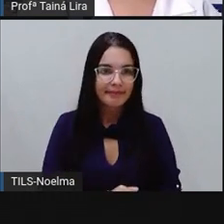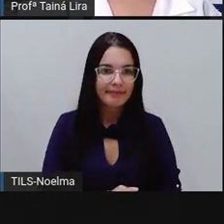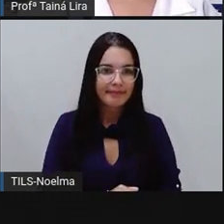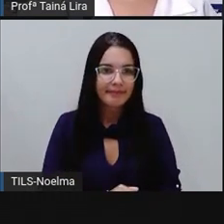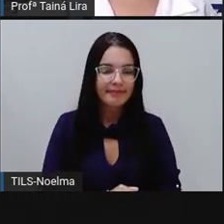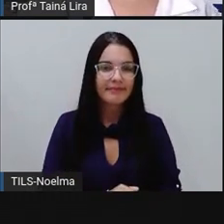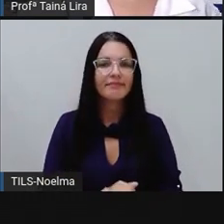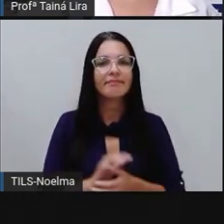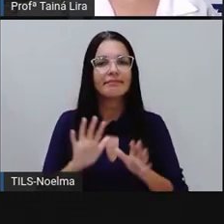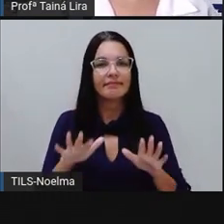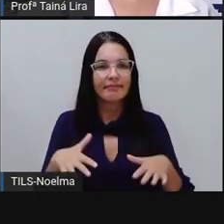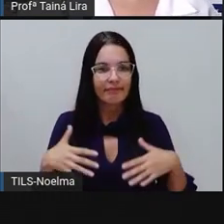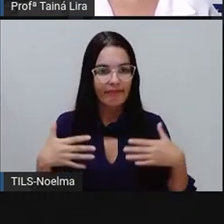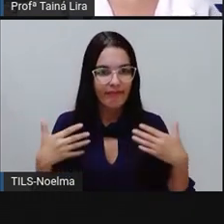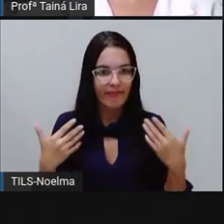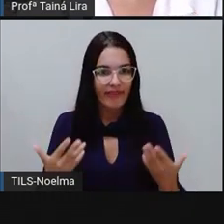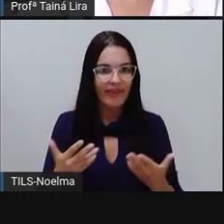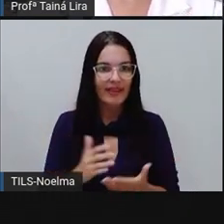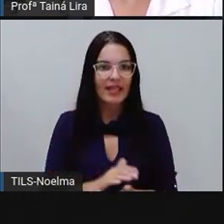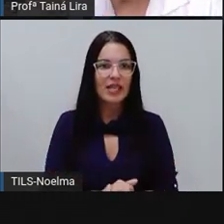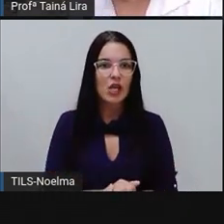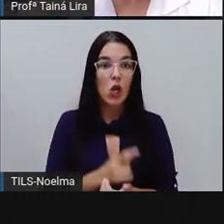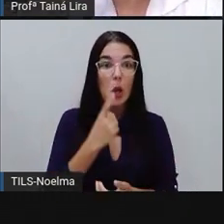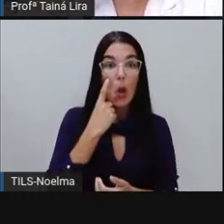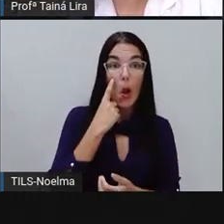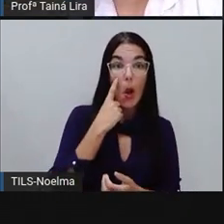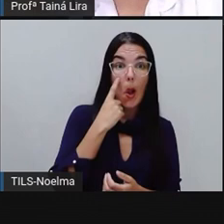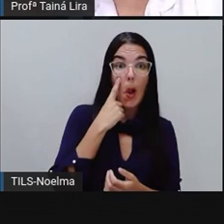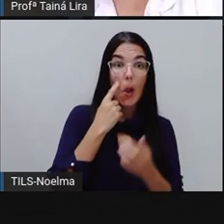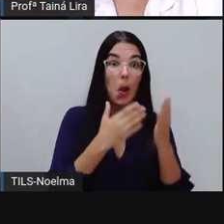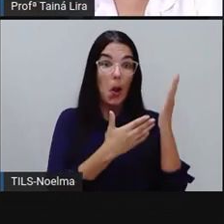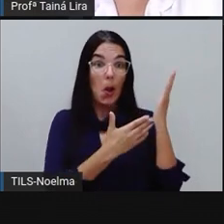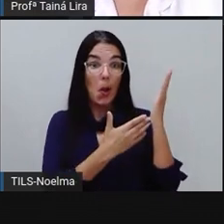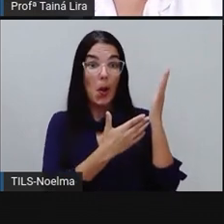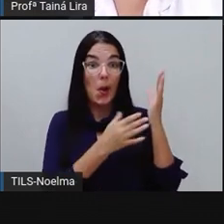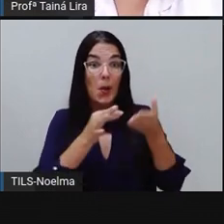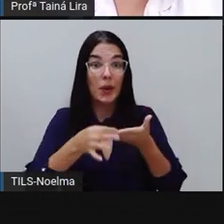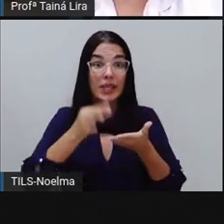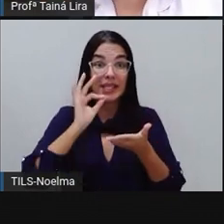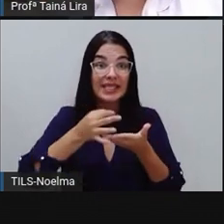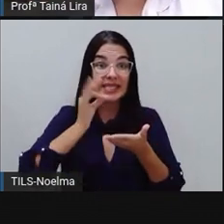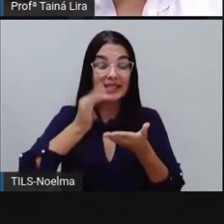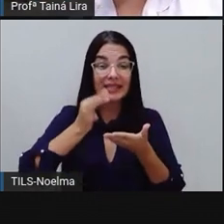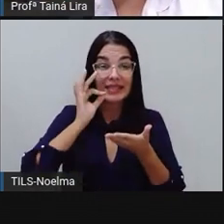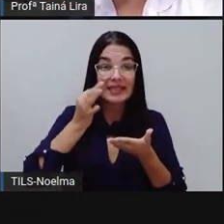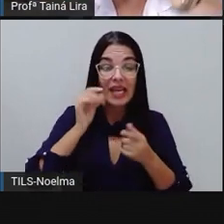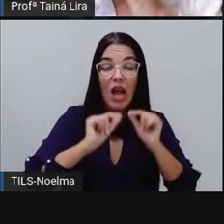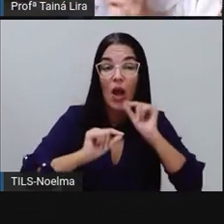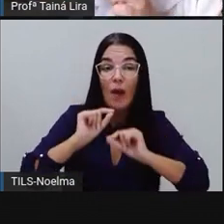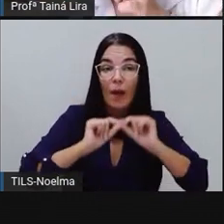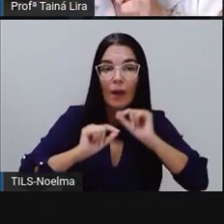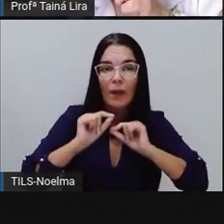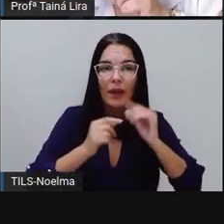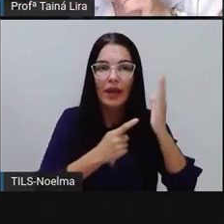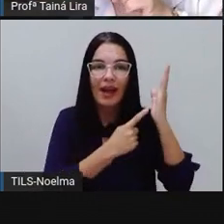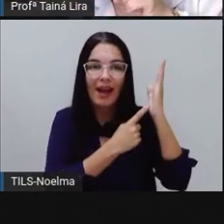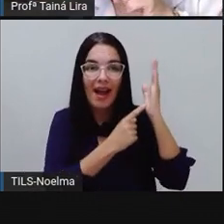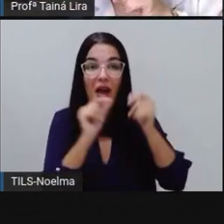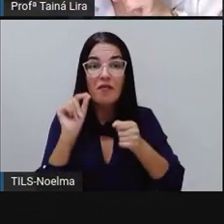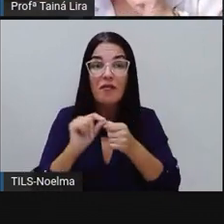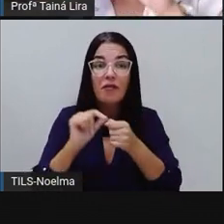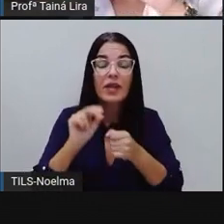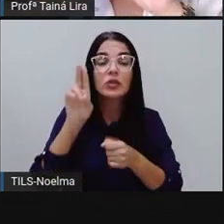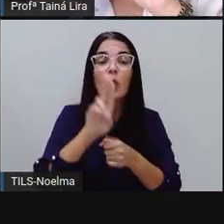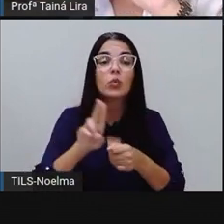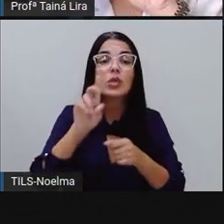Então, olha lá, a Pro vai mostrar aqui, ó, a Protein aqui, essa xícara, essa xícara, eu usei lá,